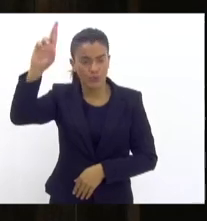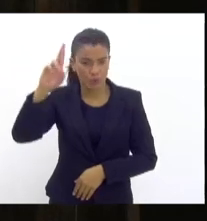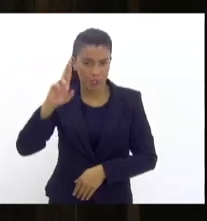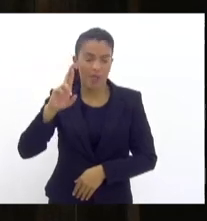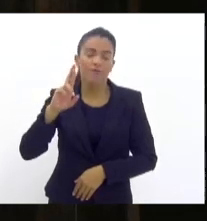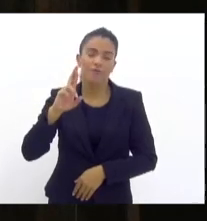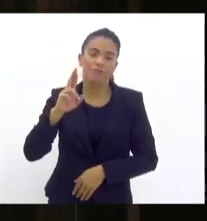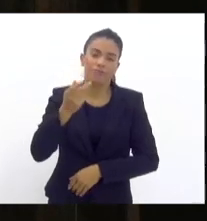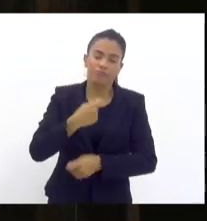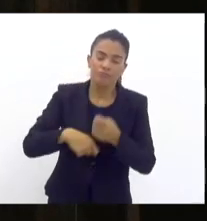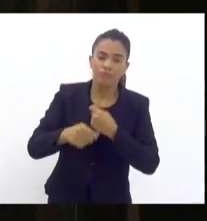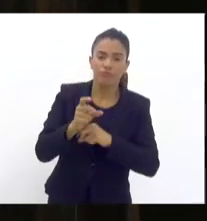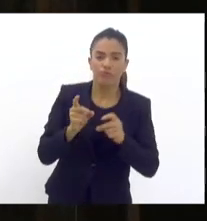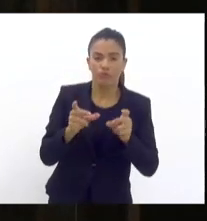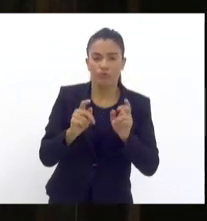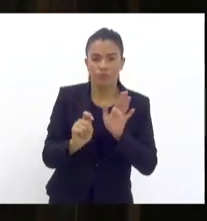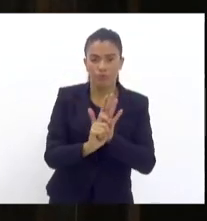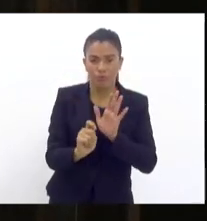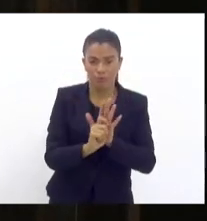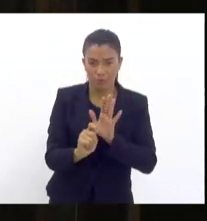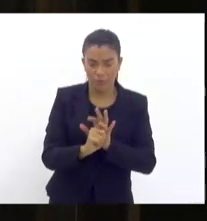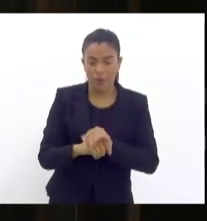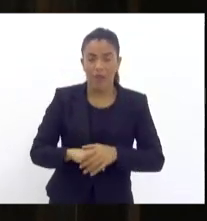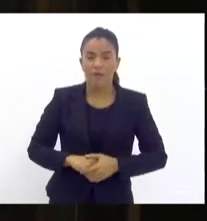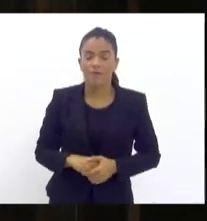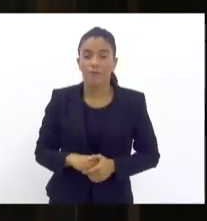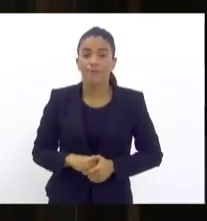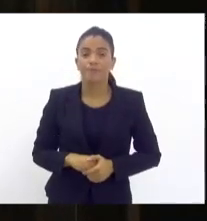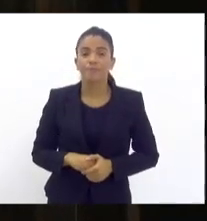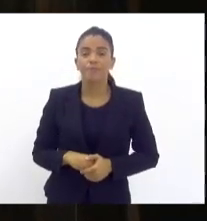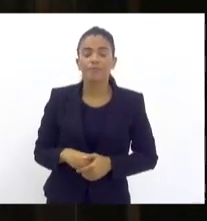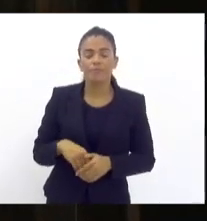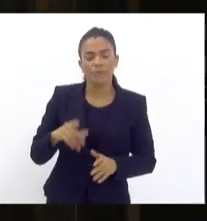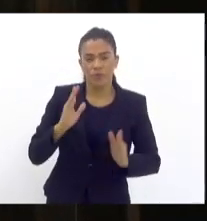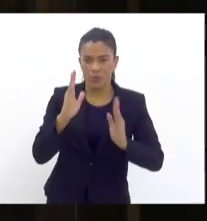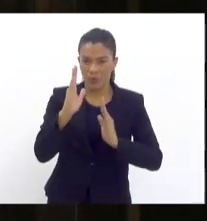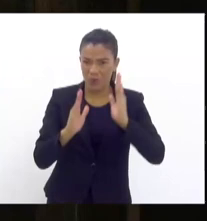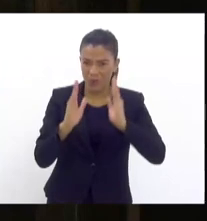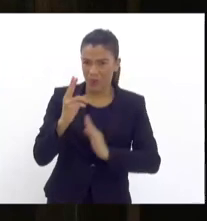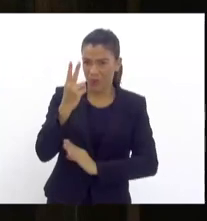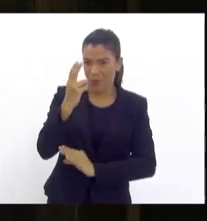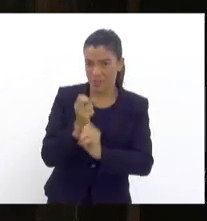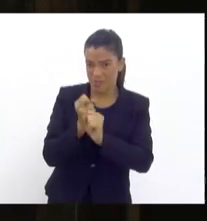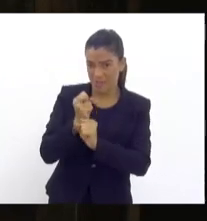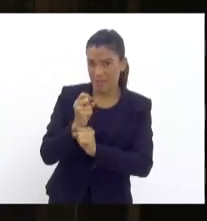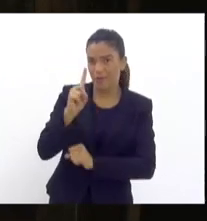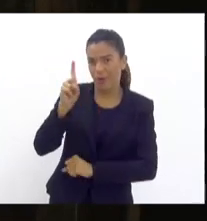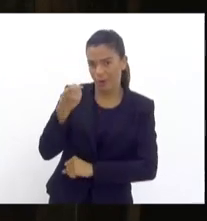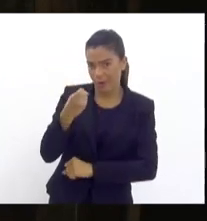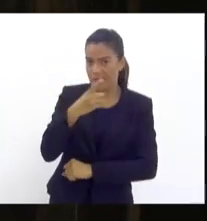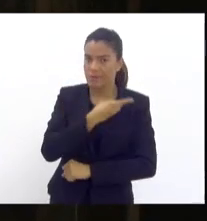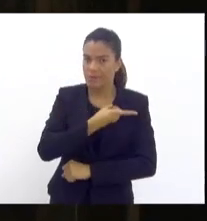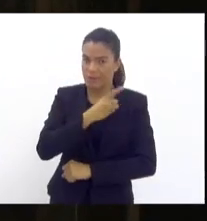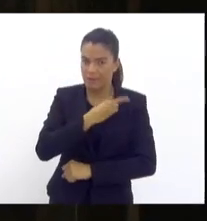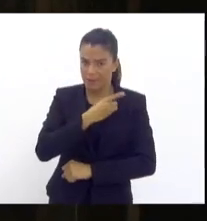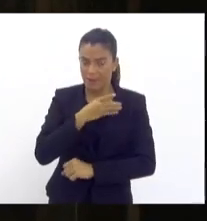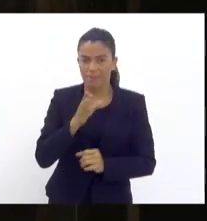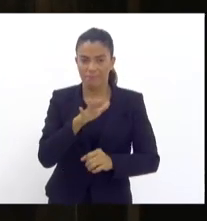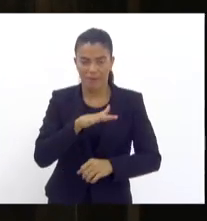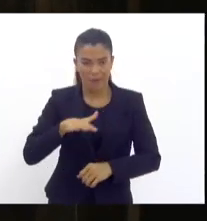Quitana, a Pedreira, eu já fui atitulado naquela área durante dois anos, é uma área realmente também sensível,